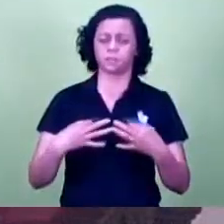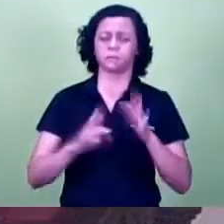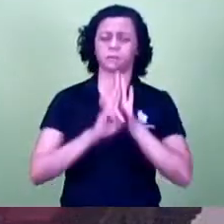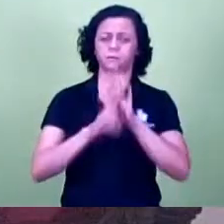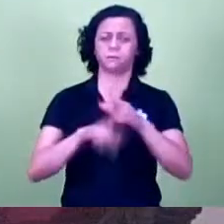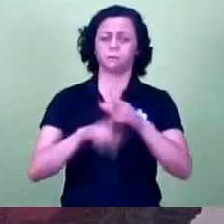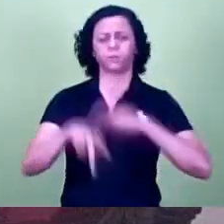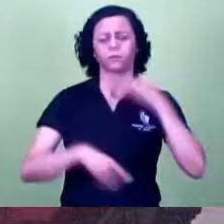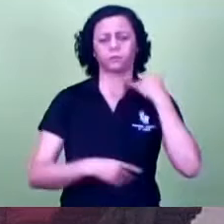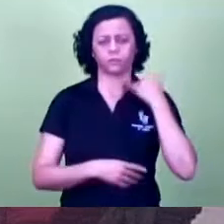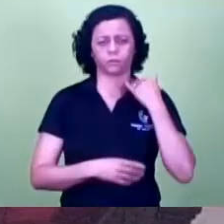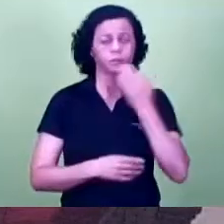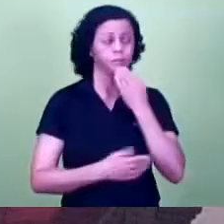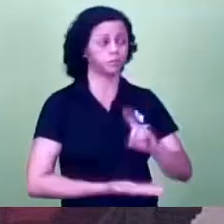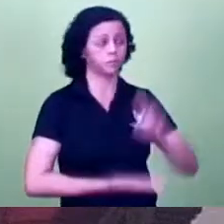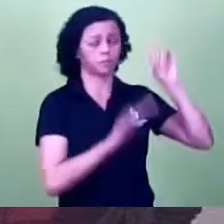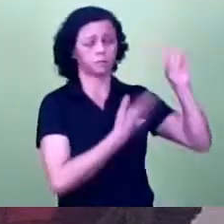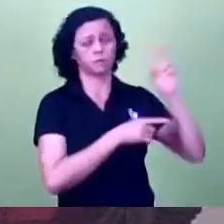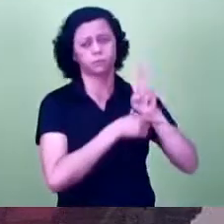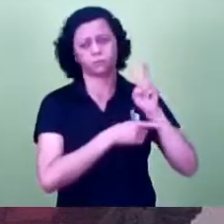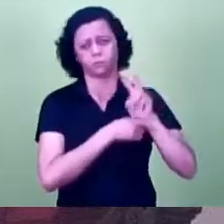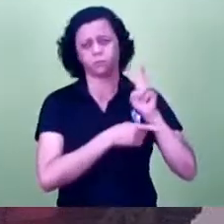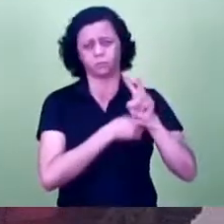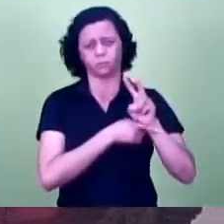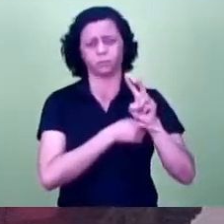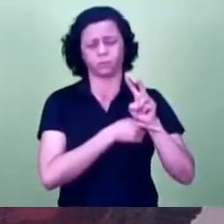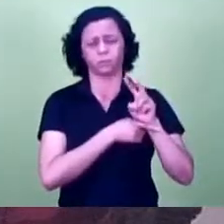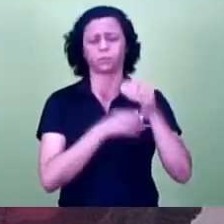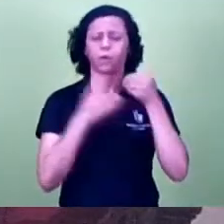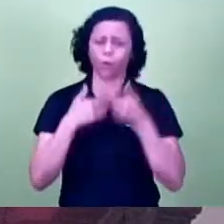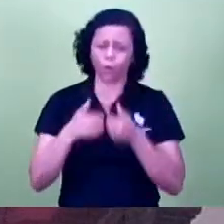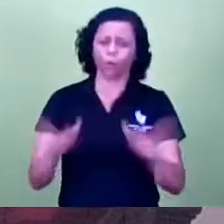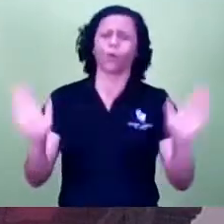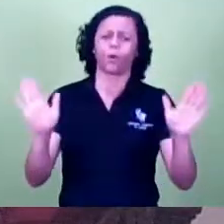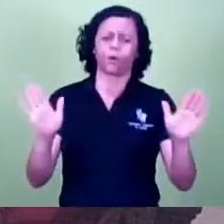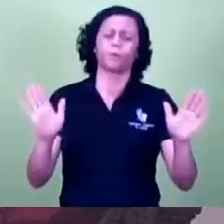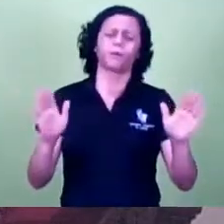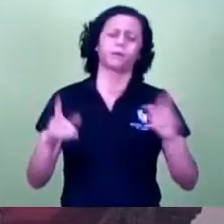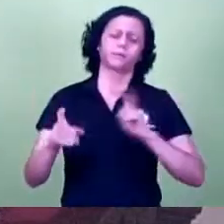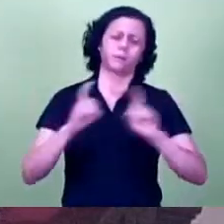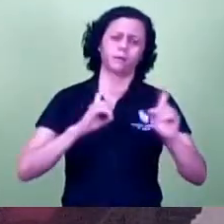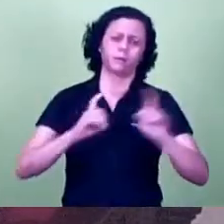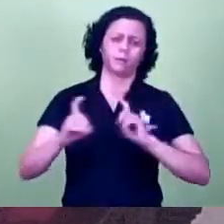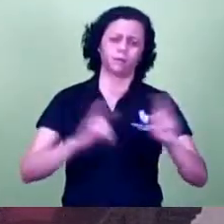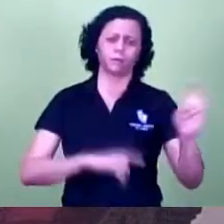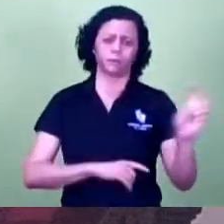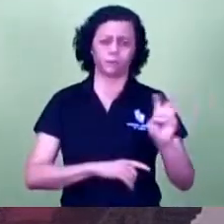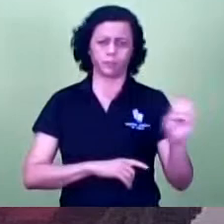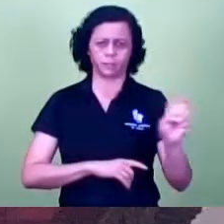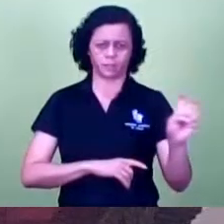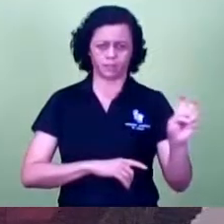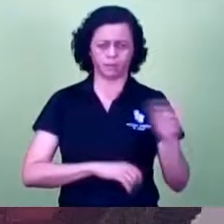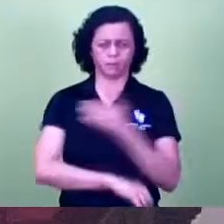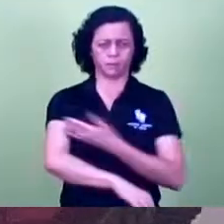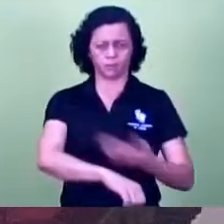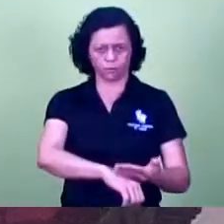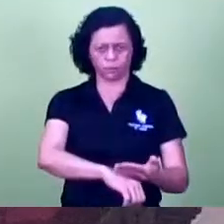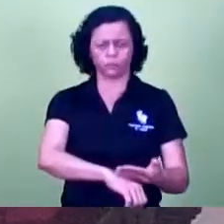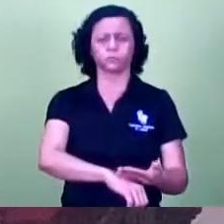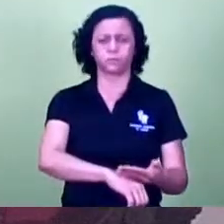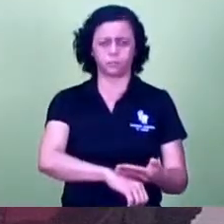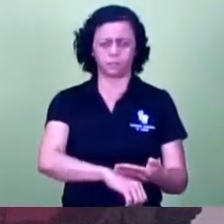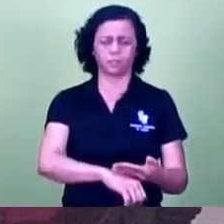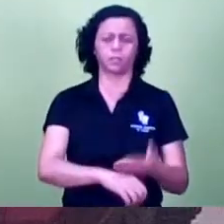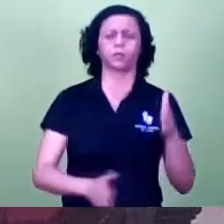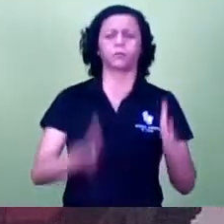Juiz de Fora e suplicando a proteção de Deus, dou por aberto os trabalhos da nossa quinta reunião ordinária do